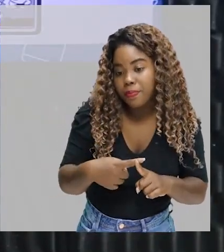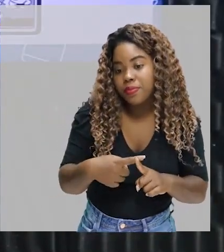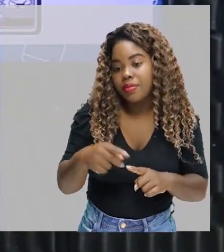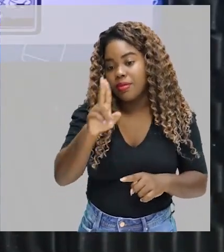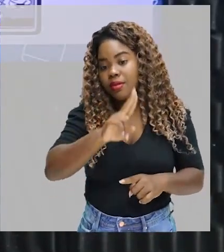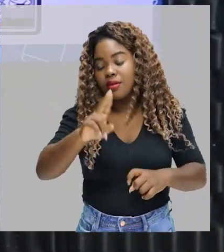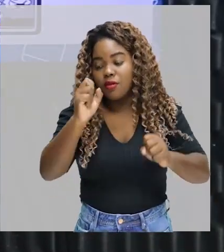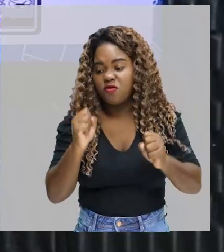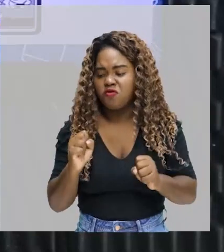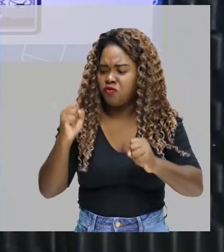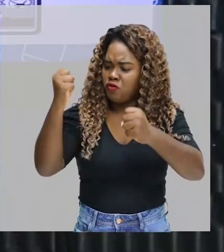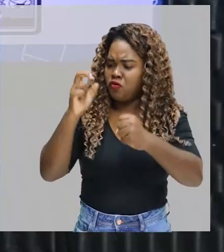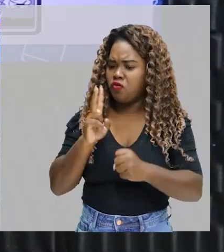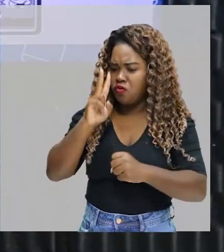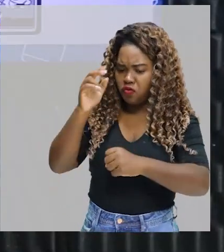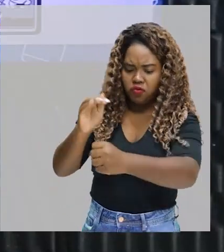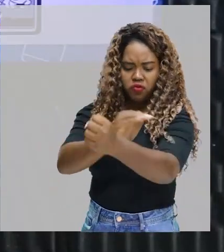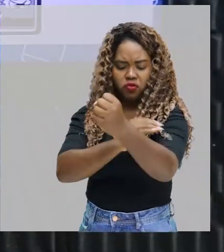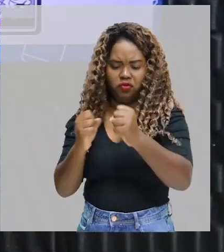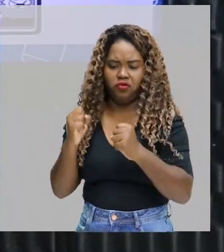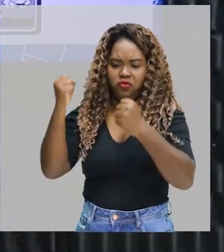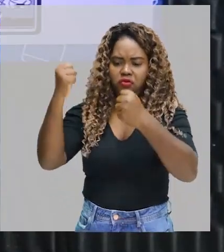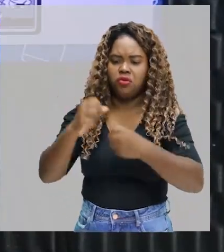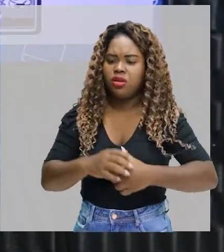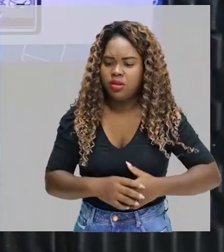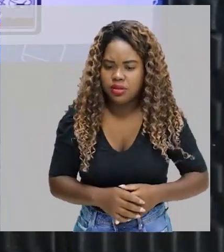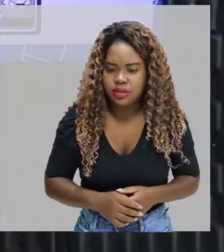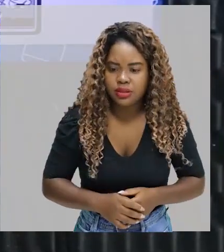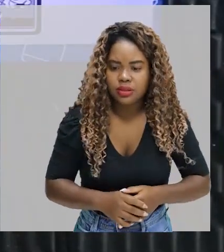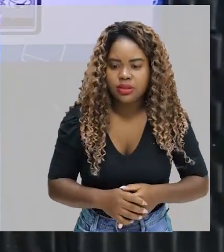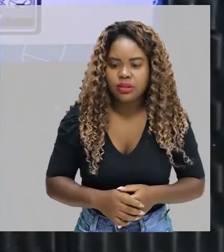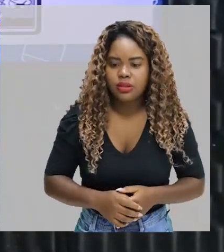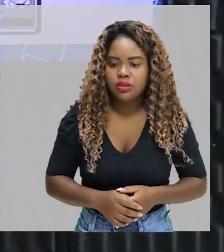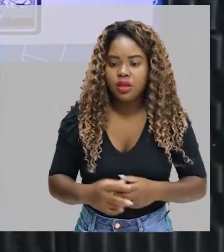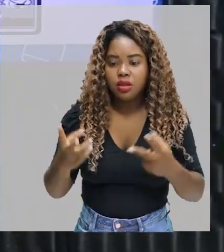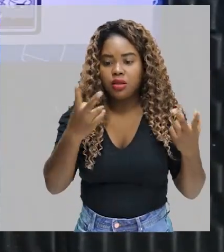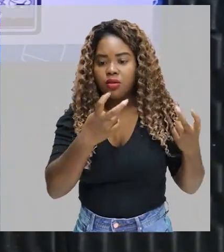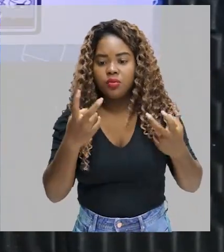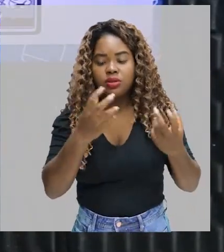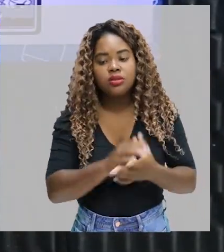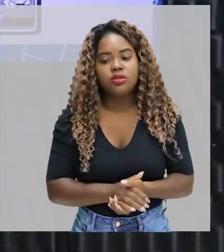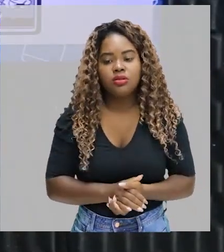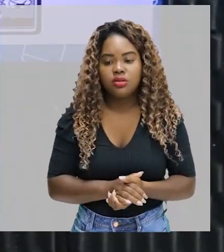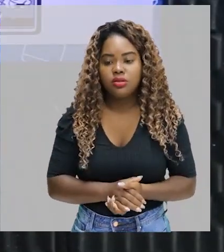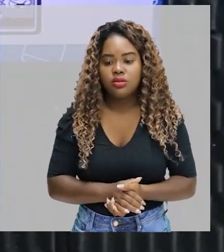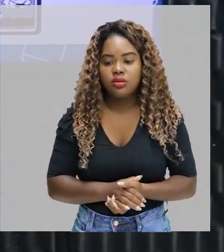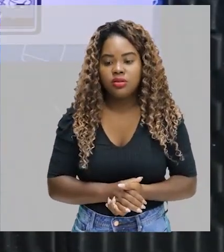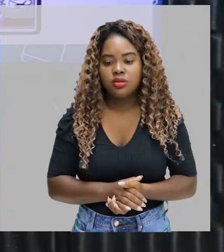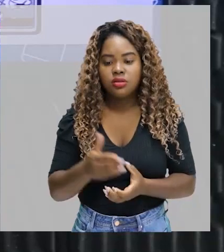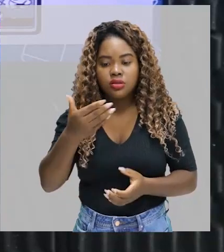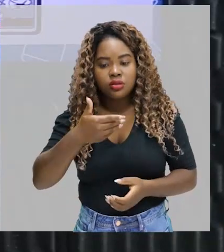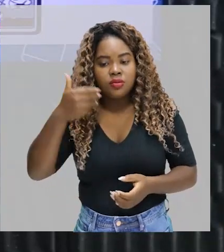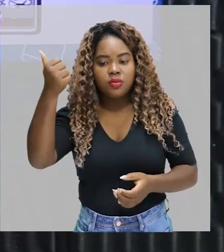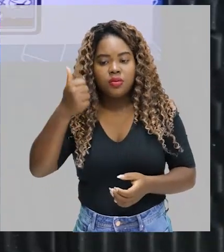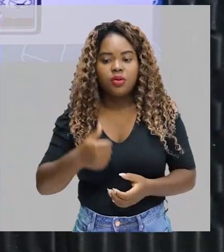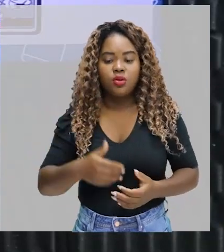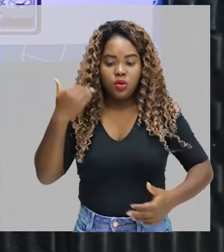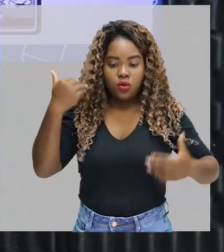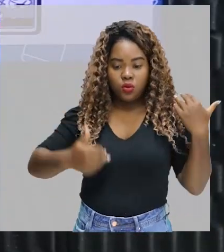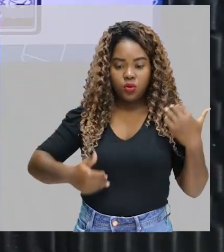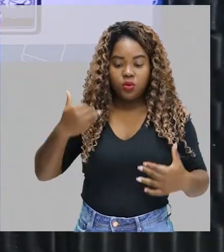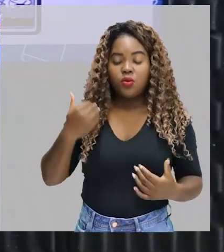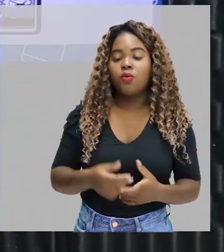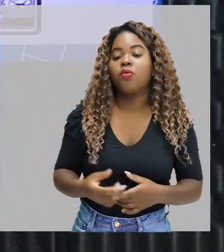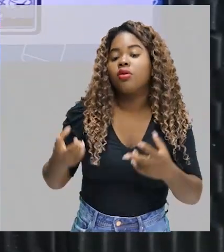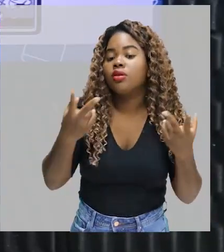utilizando força, resistência muscular localizada, ele não visa melhorar aqueles componentes da aptidão física. Ele